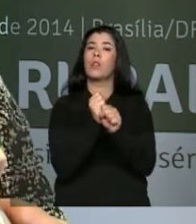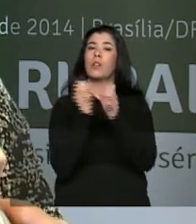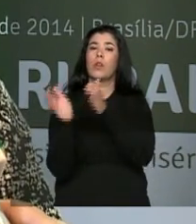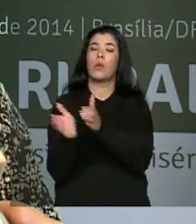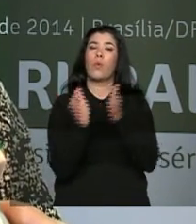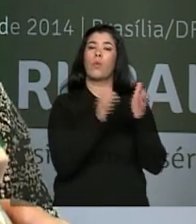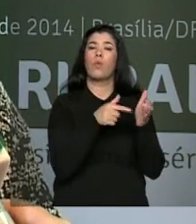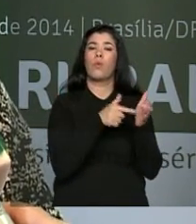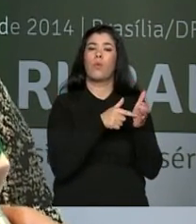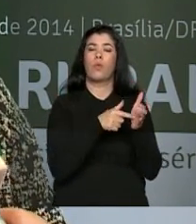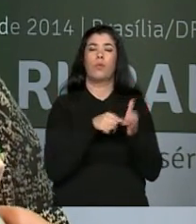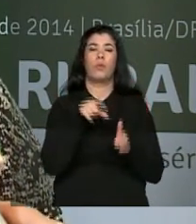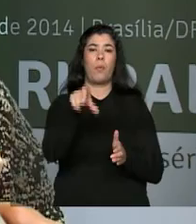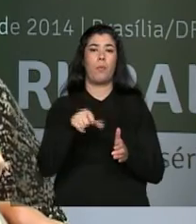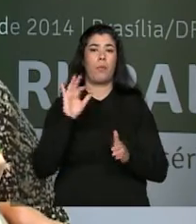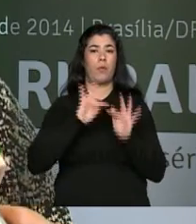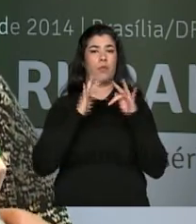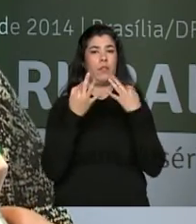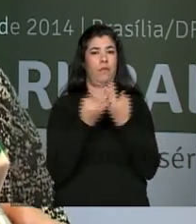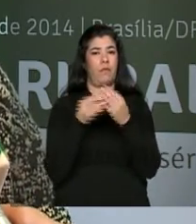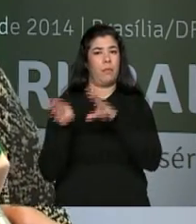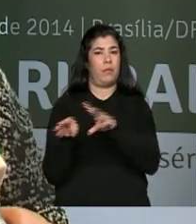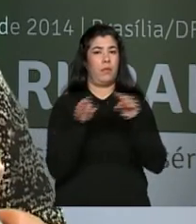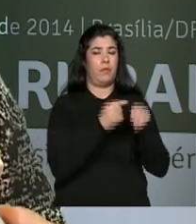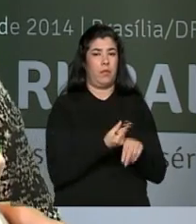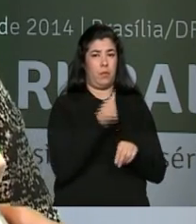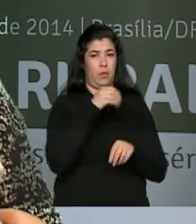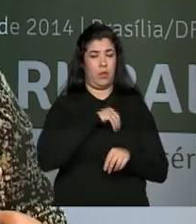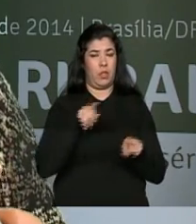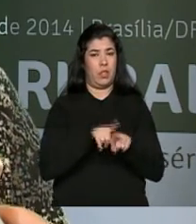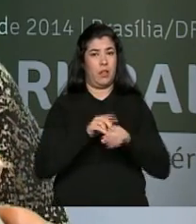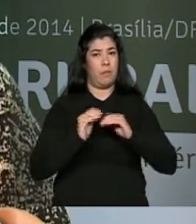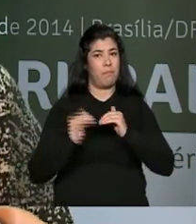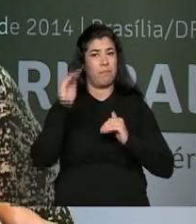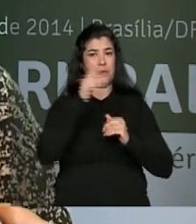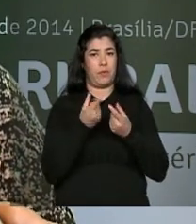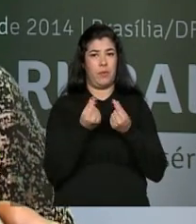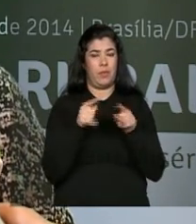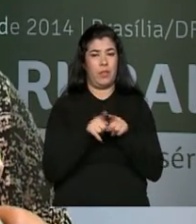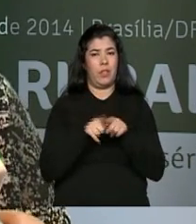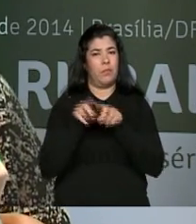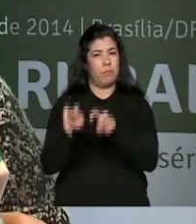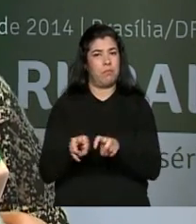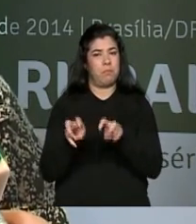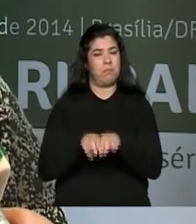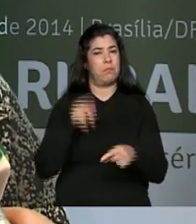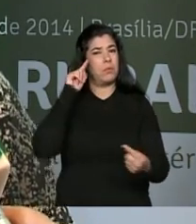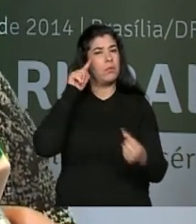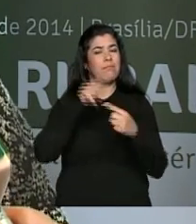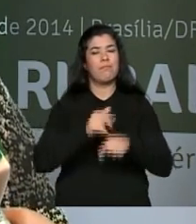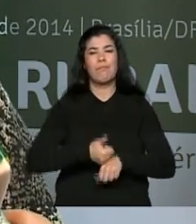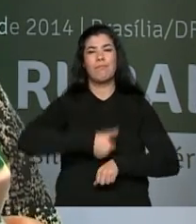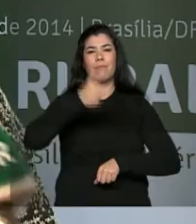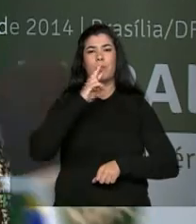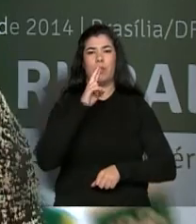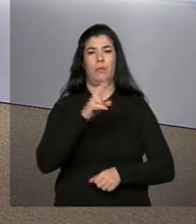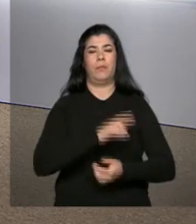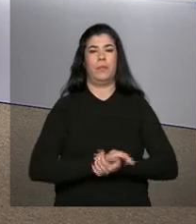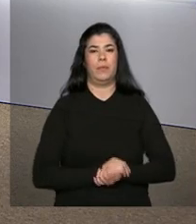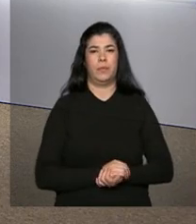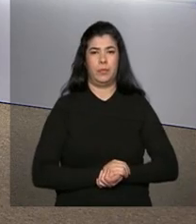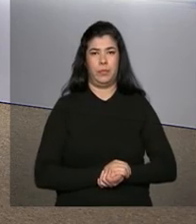Bolsa Família de transferência de renda. Quer dizer, teve um aumento da renda da produção desses agricultores e eu acho que esse é o nosso melhor resultado.